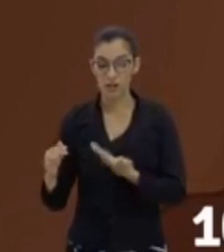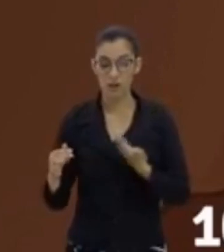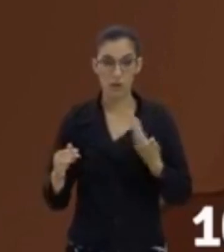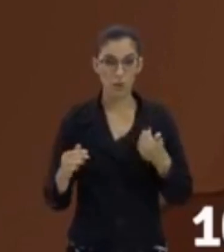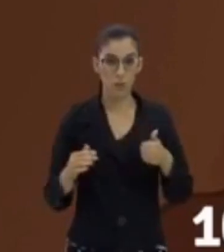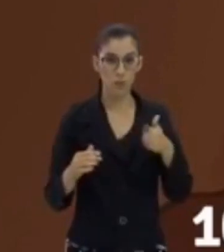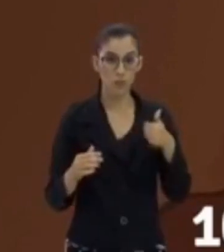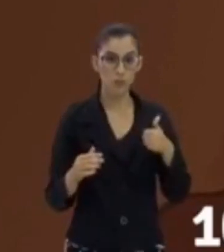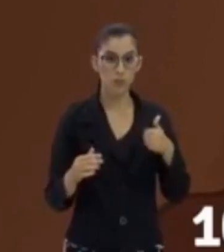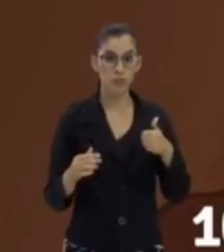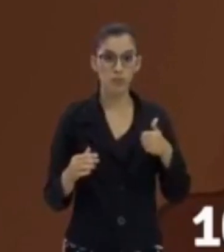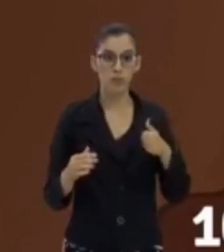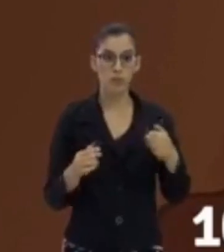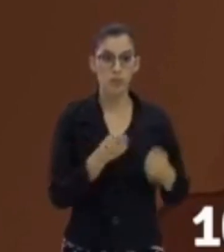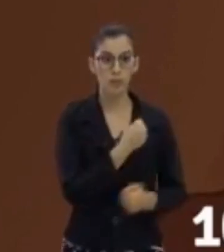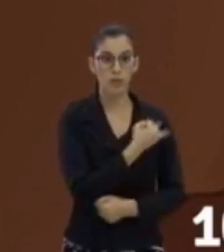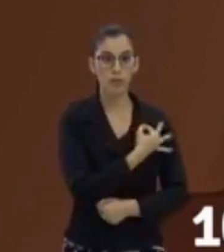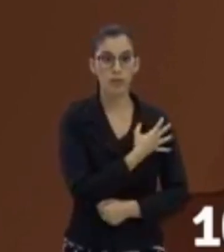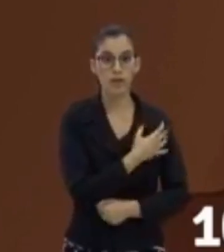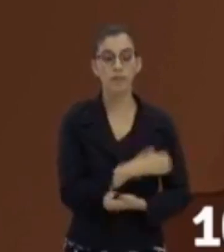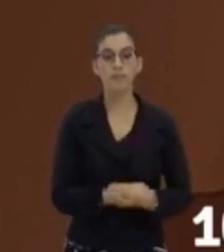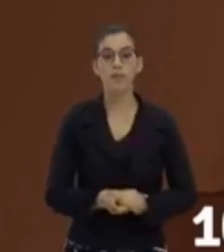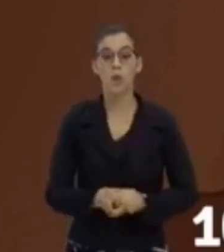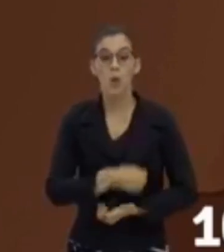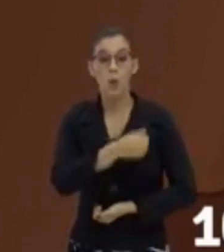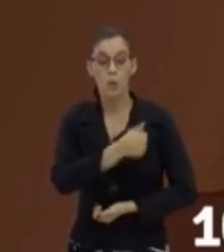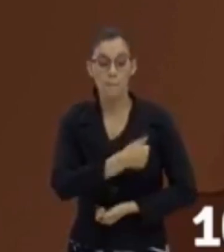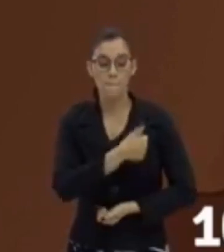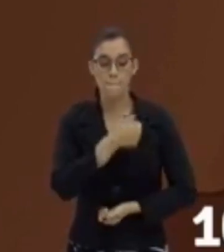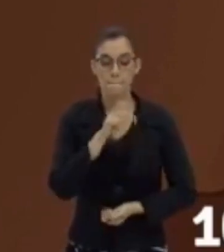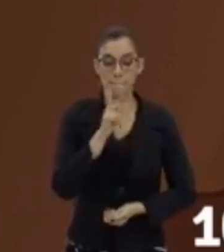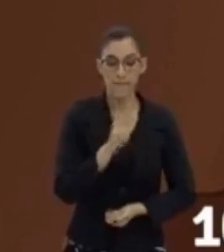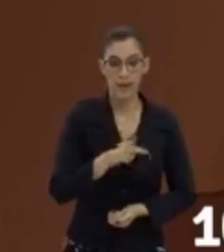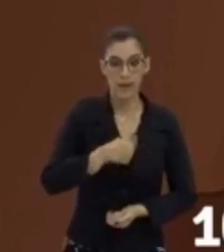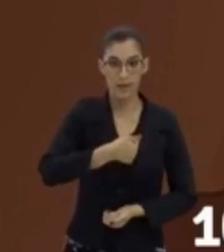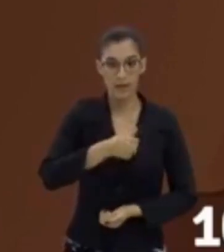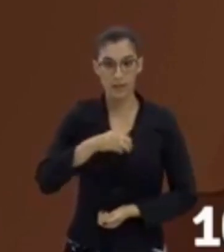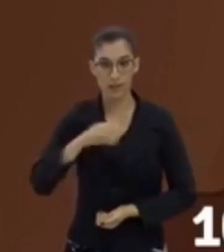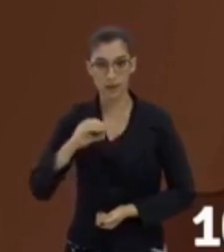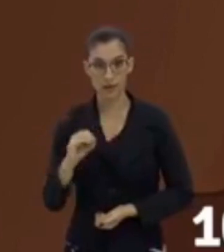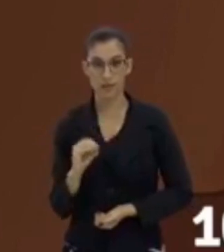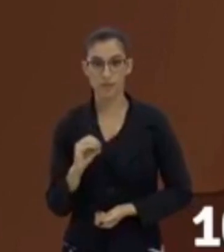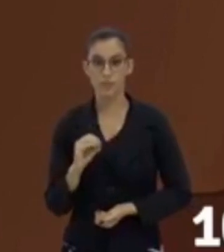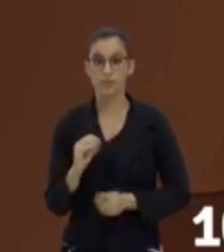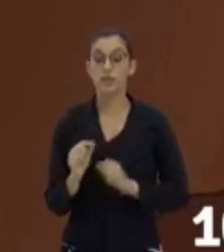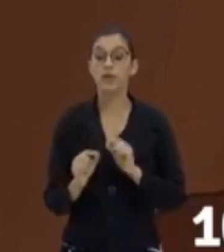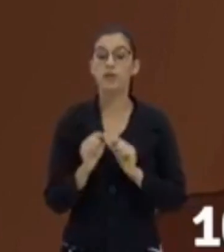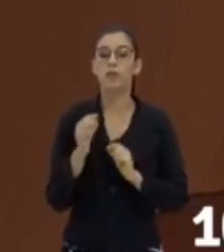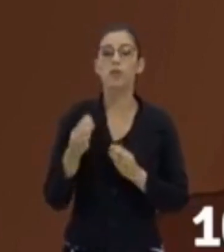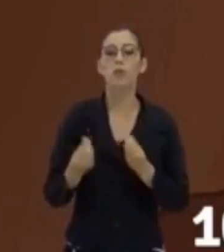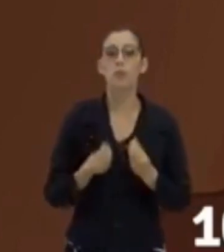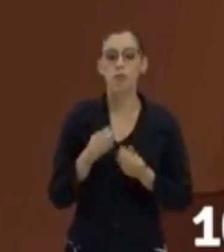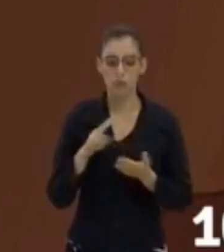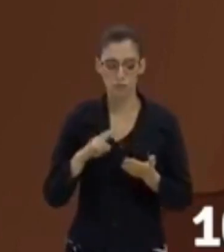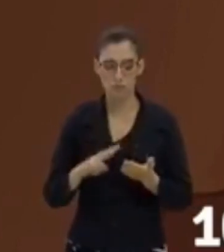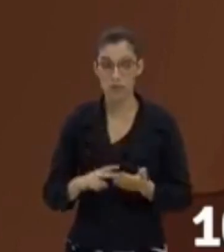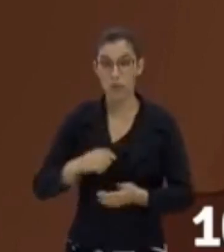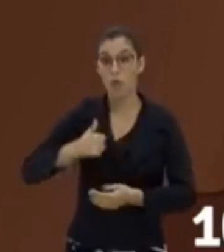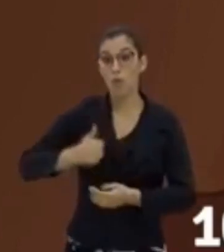Como é que tu lê isso daqui? Bora, leiam aí para mim. Um para dez, e aqui eu vou ler como um